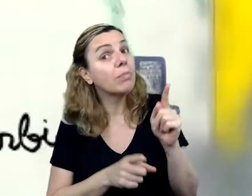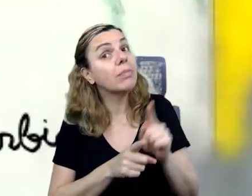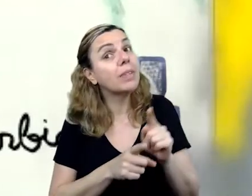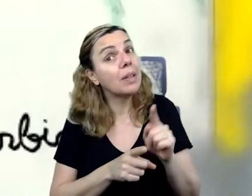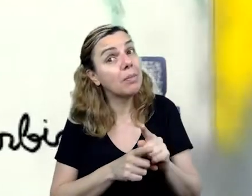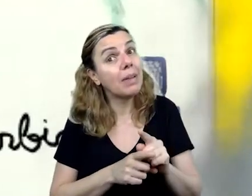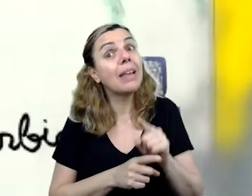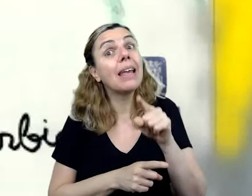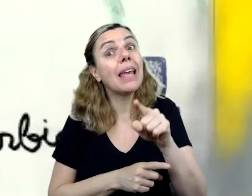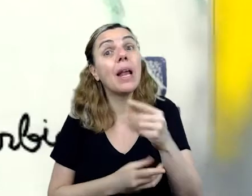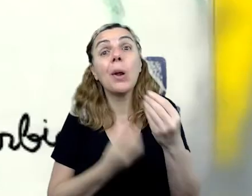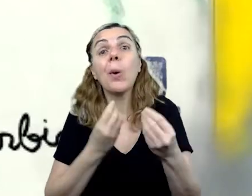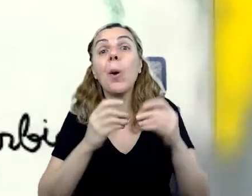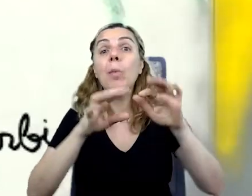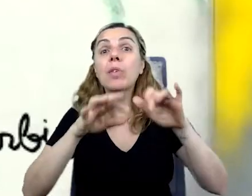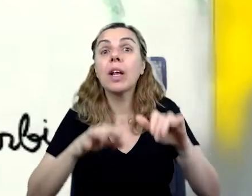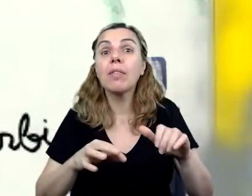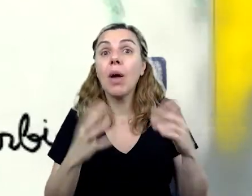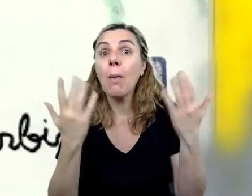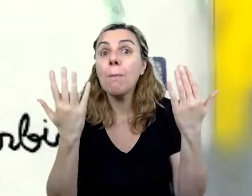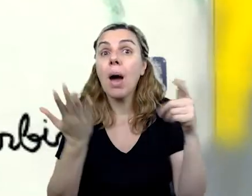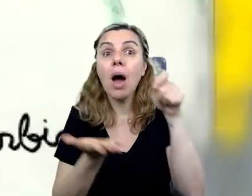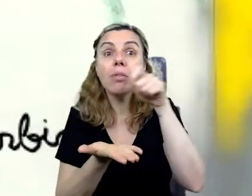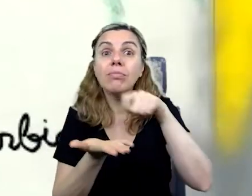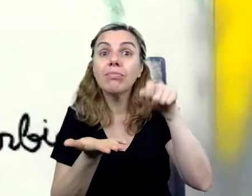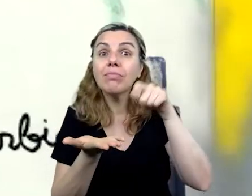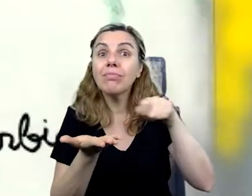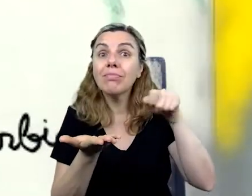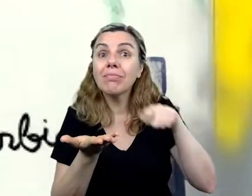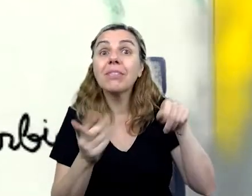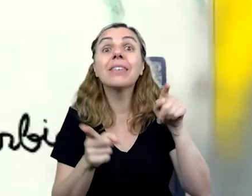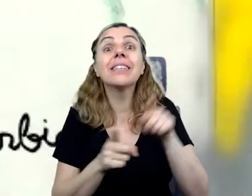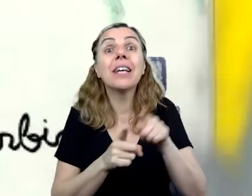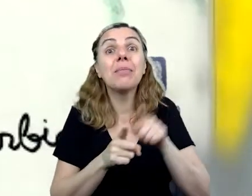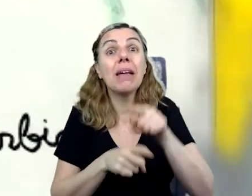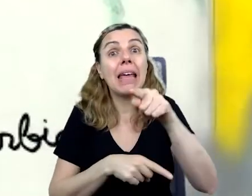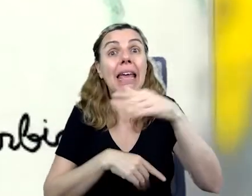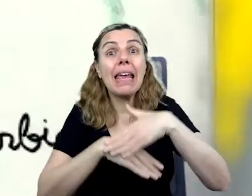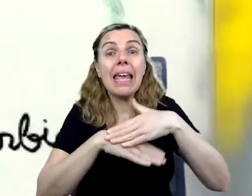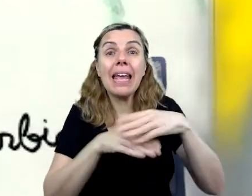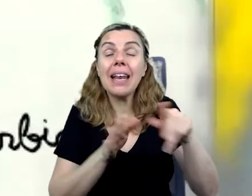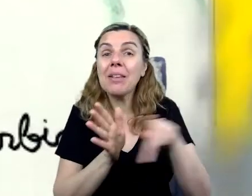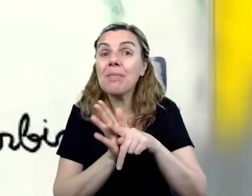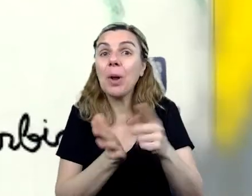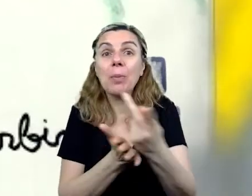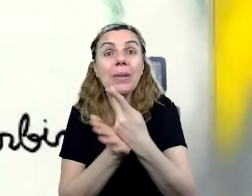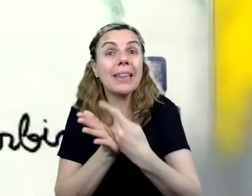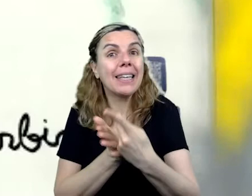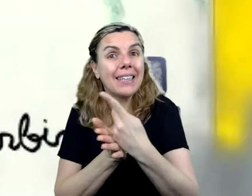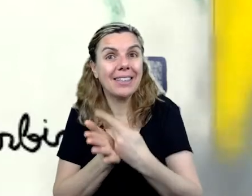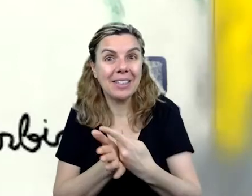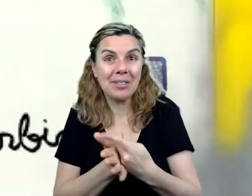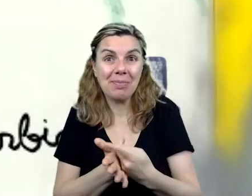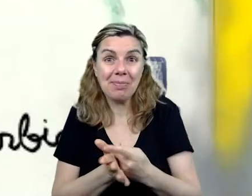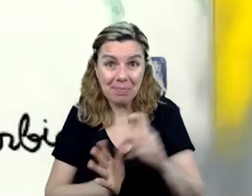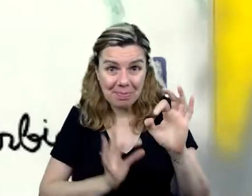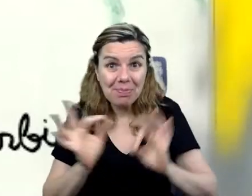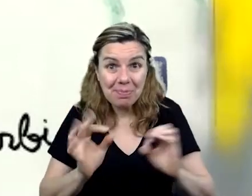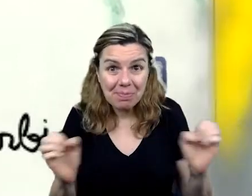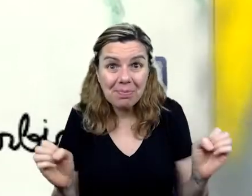escreveu à mão. E ele desenhou também. Vocês estão prontos para ouvir essa história?